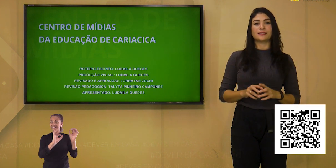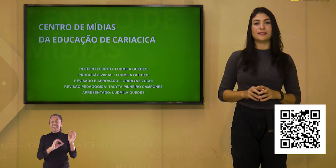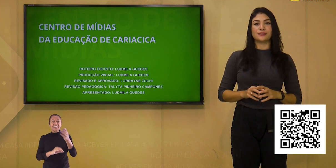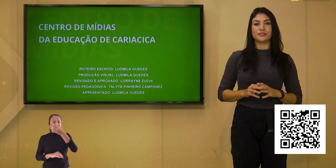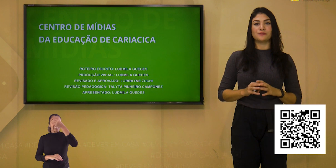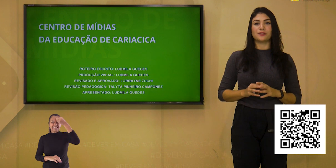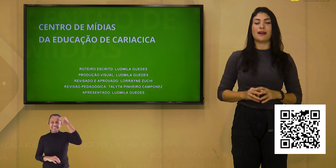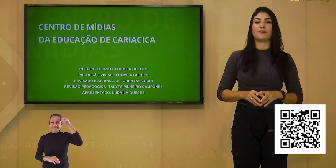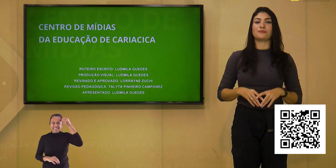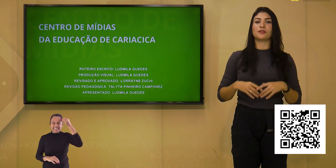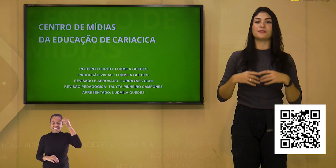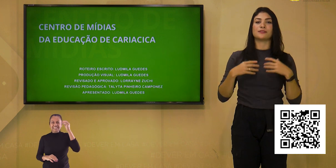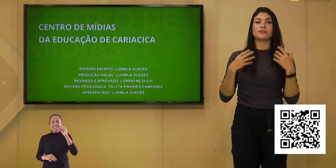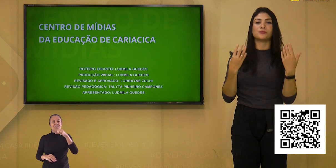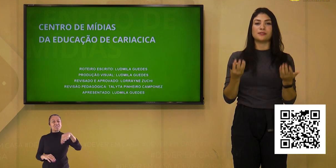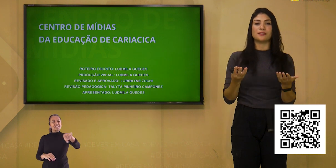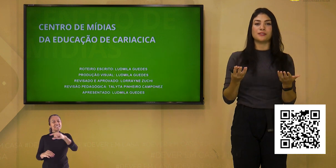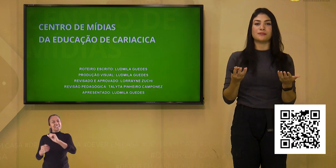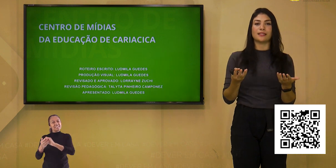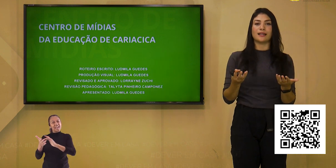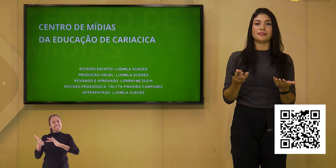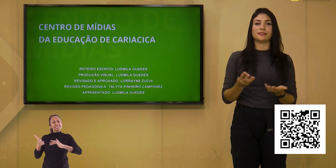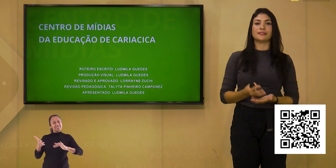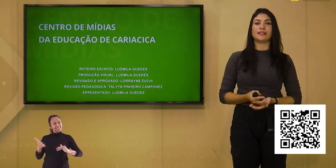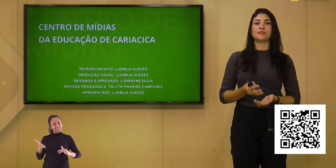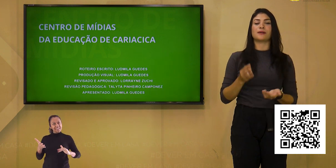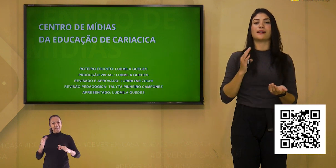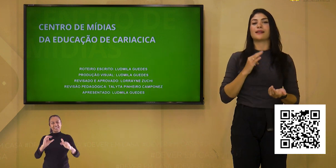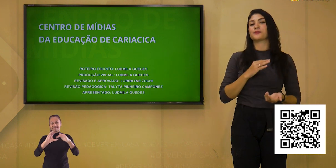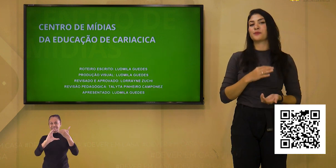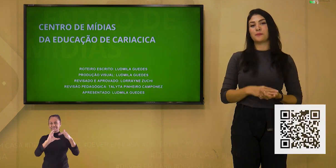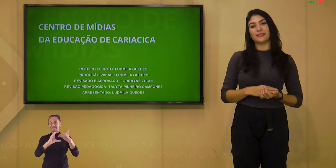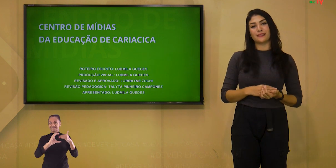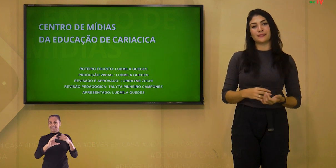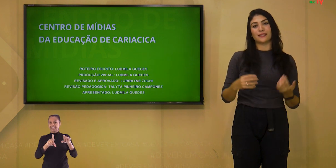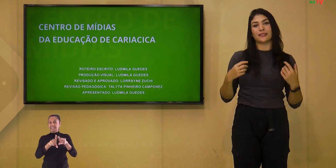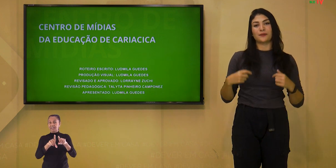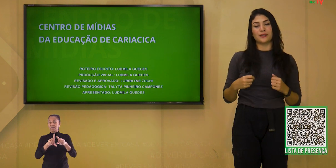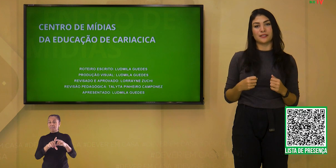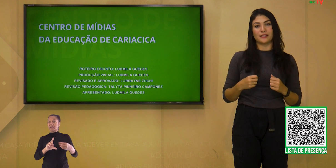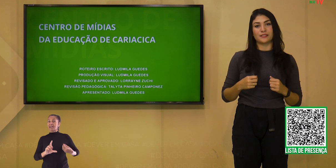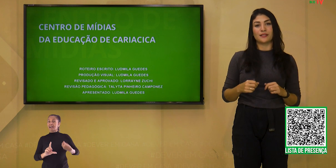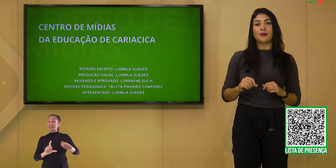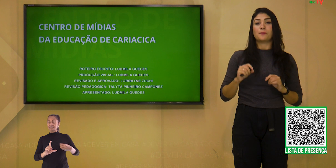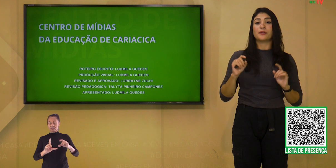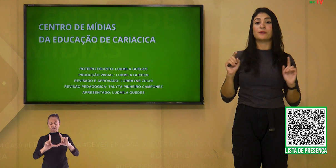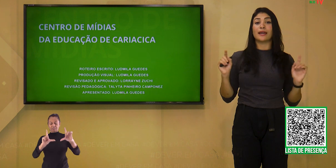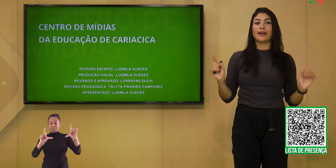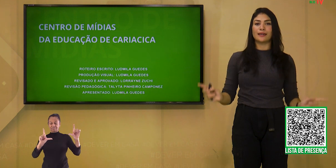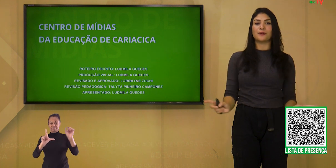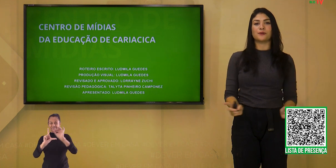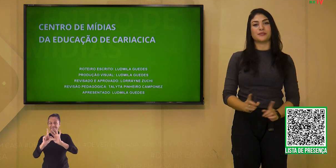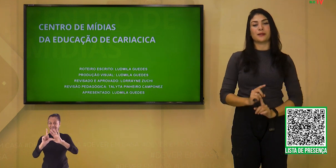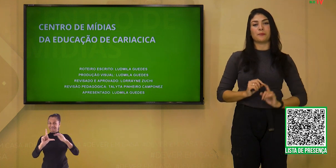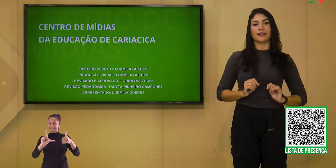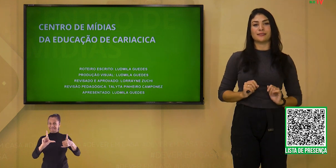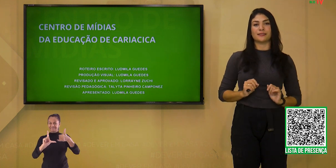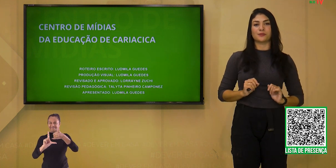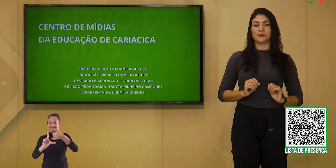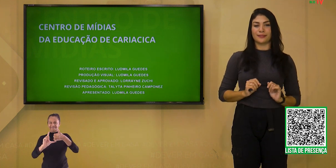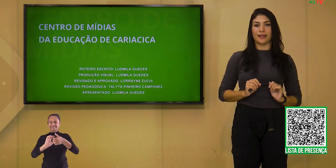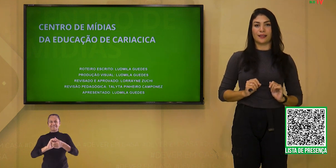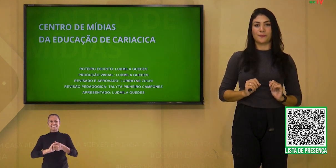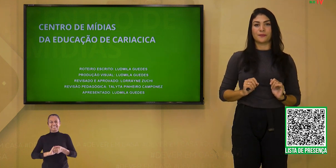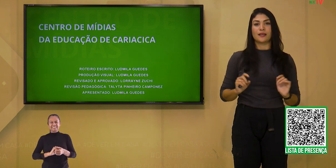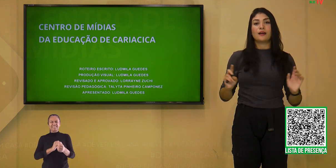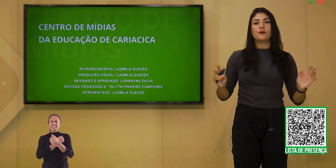E não se esqueça de enviar fotos das suas atividades e nem de marcar sua presença aqui com a gente pelo QR Code que aparece